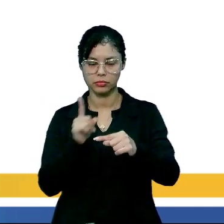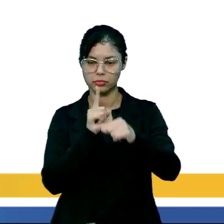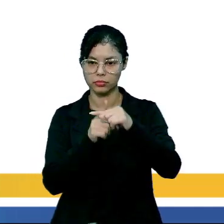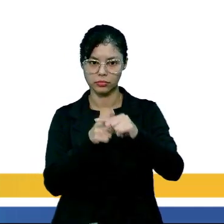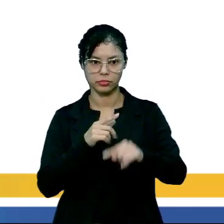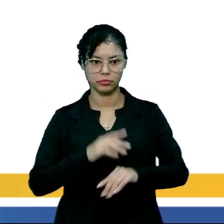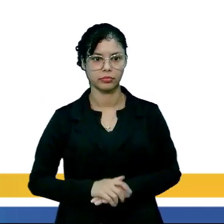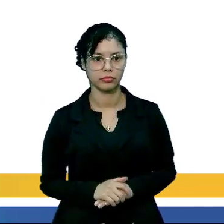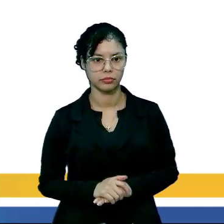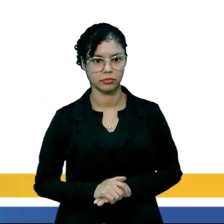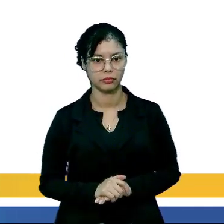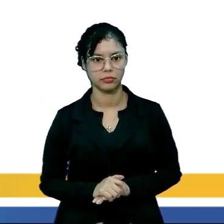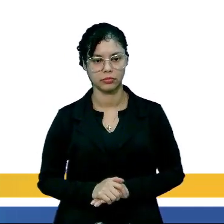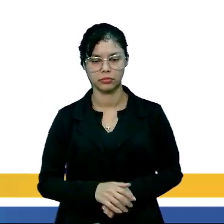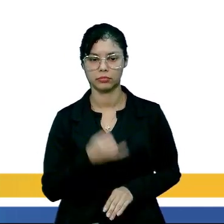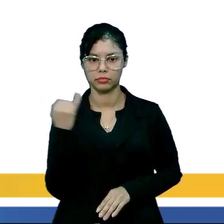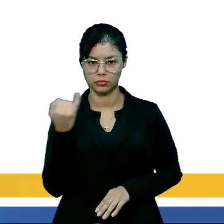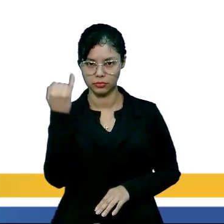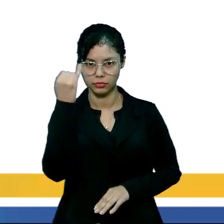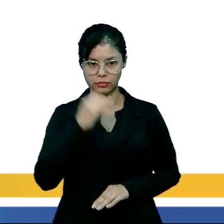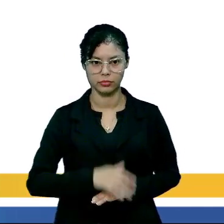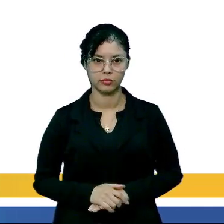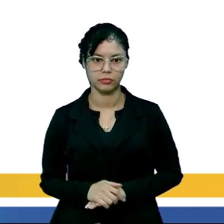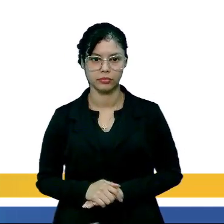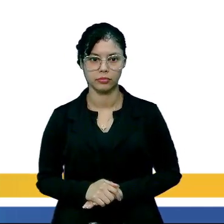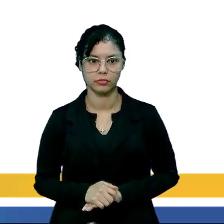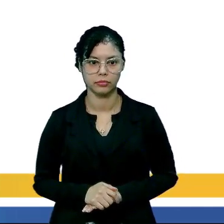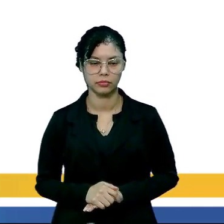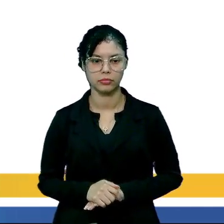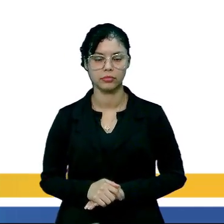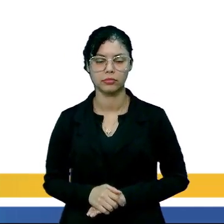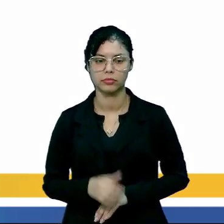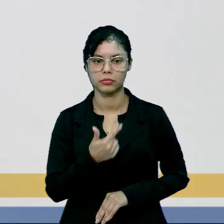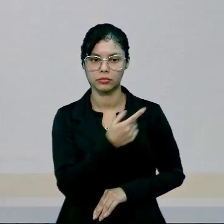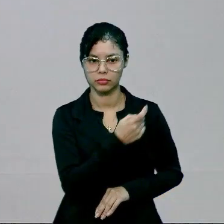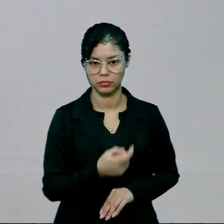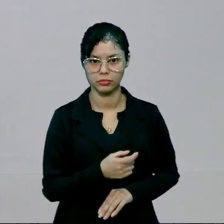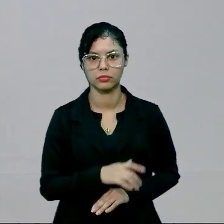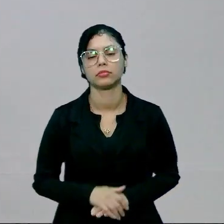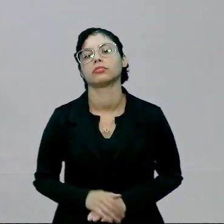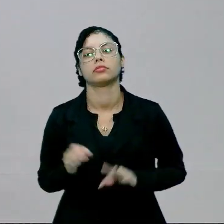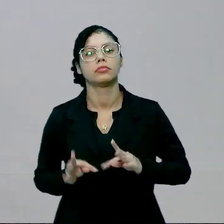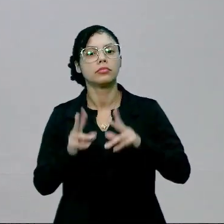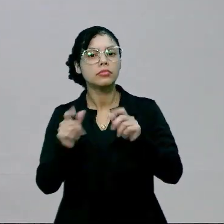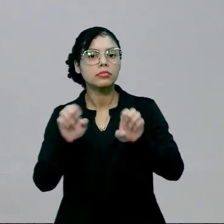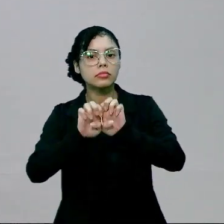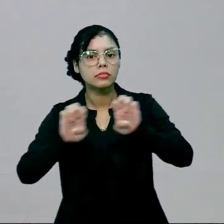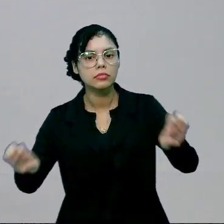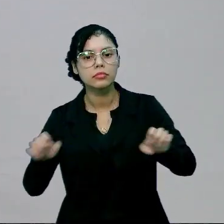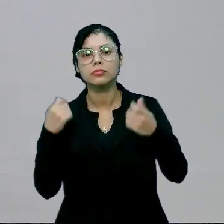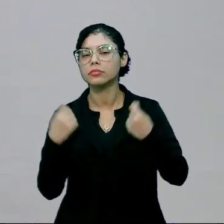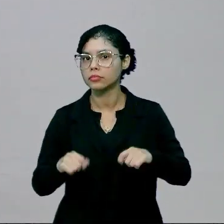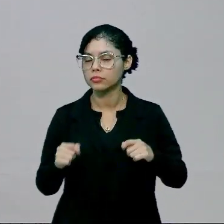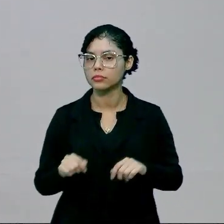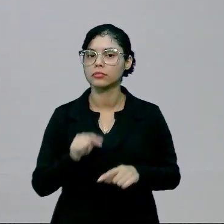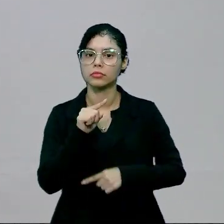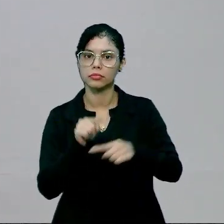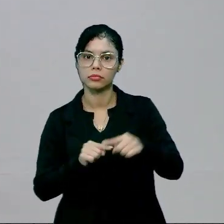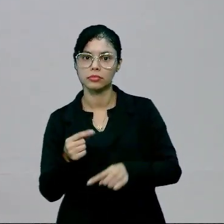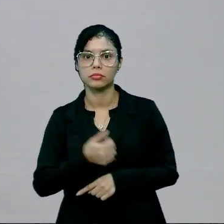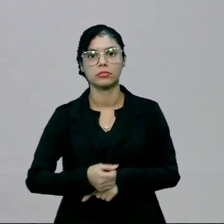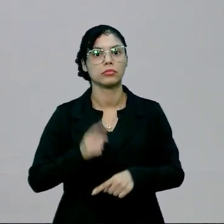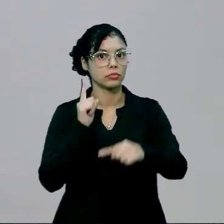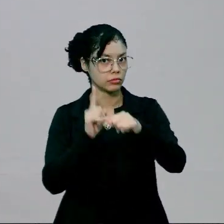mundo positivo. Principalmente o 2X. Toda a equação tem que ir para a divisão